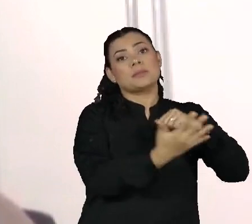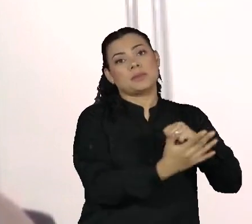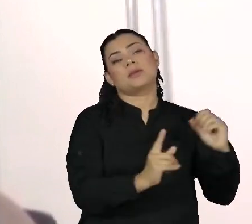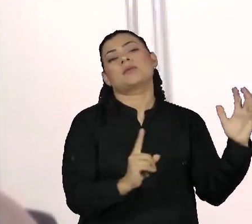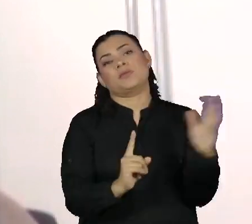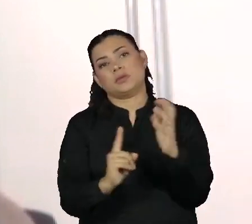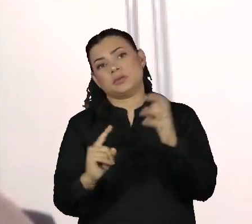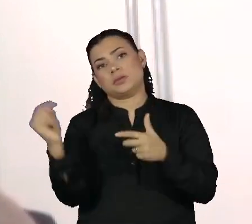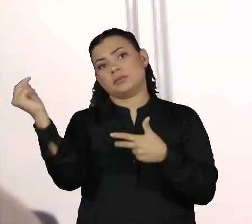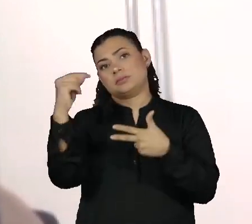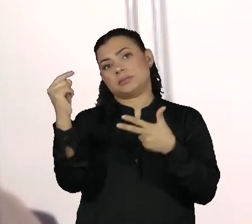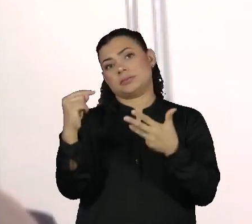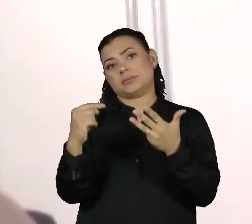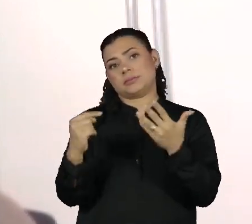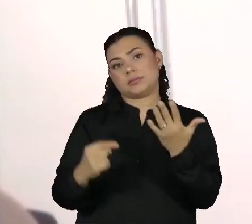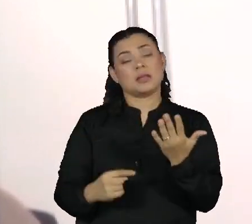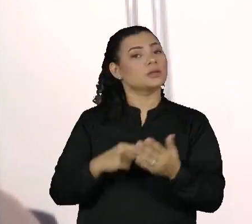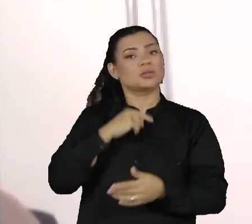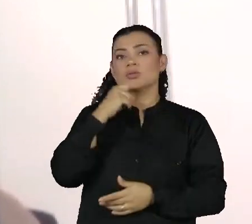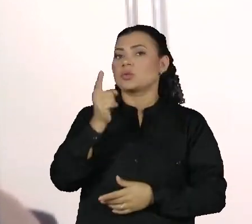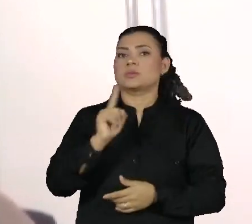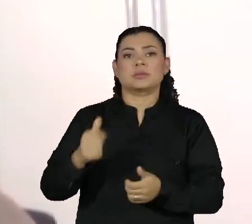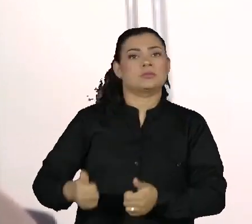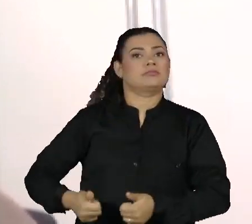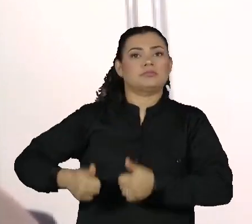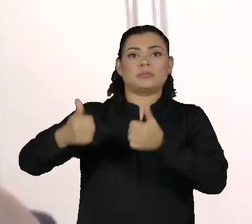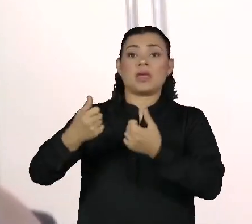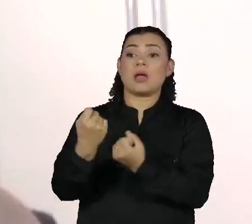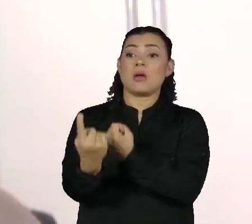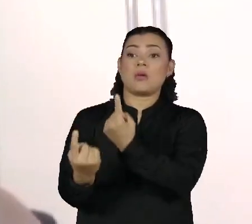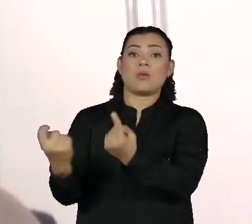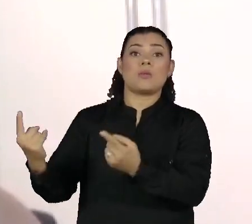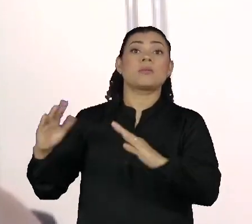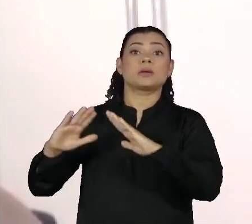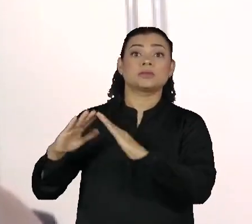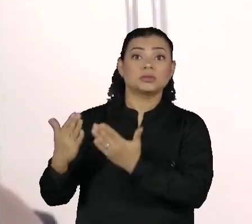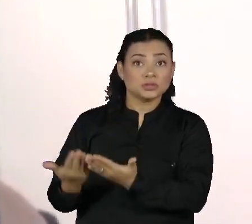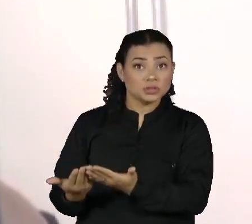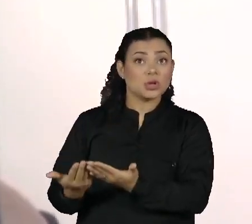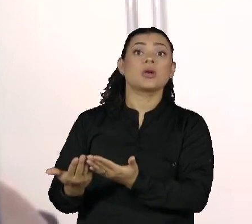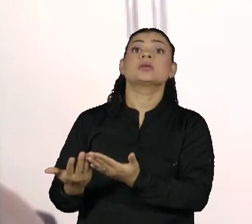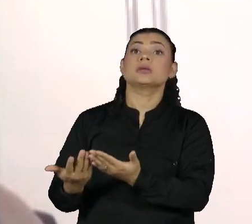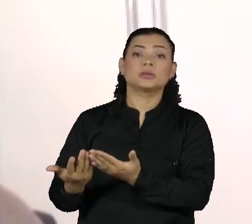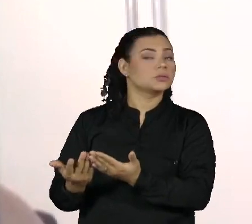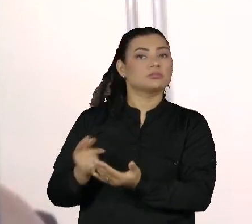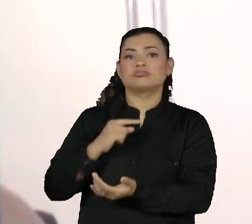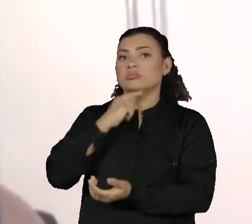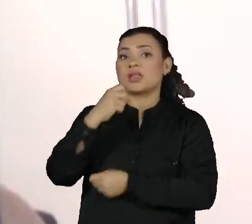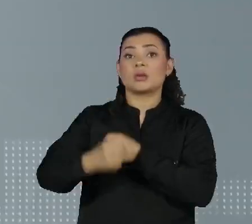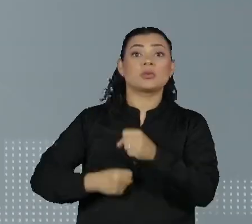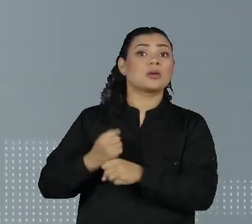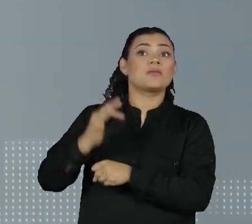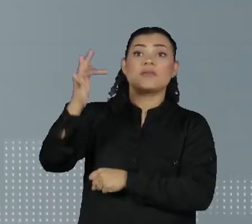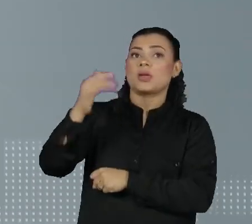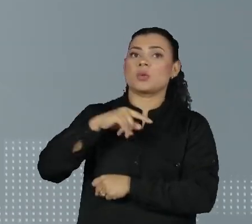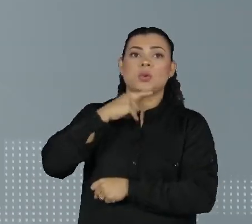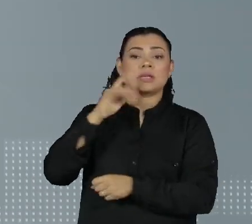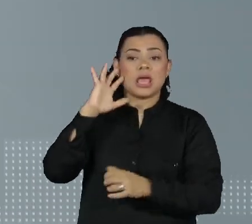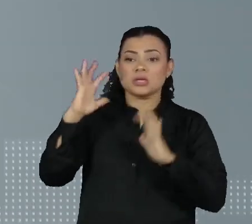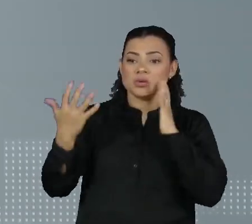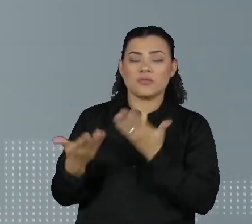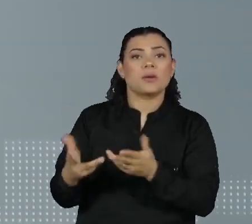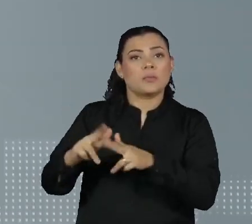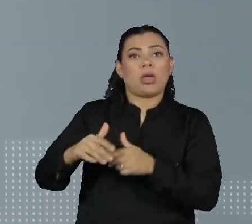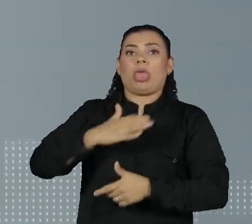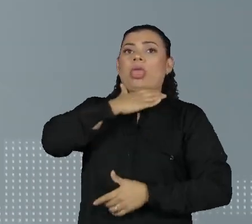custos que a gente ainda não conseguiu recuperar. Algumas escolas ainda não vão recuperar nem para o ano que vem. Além de